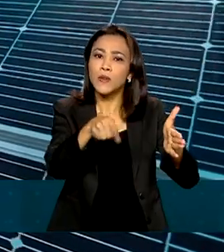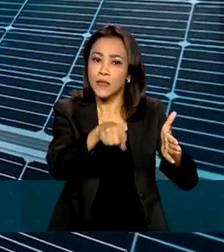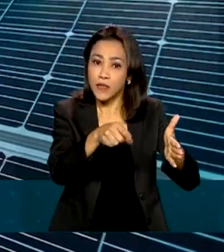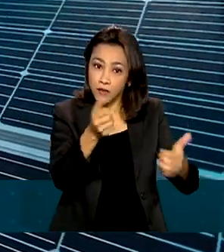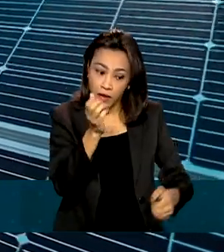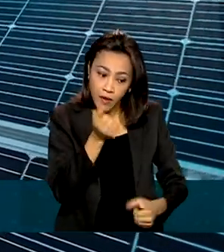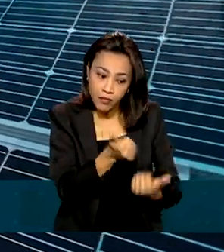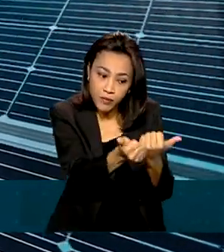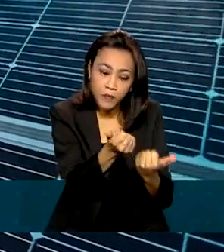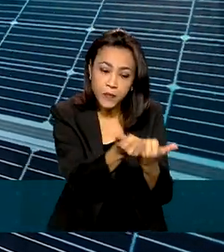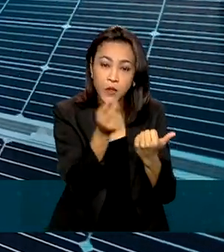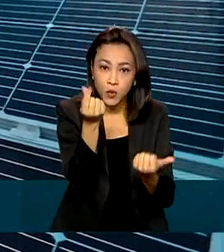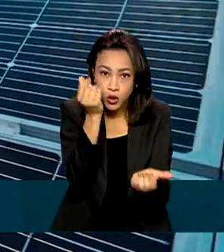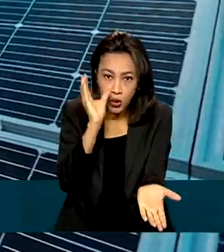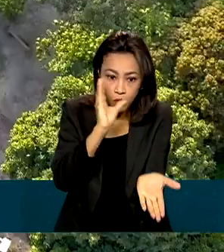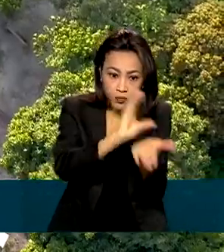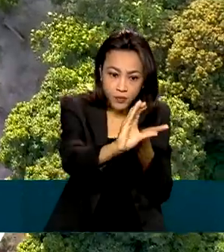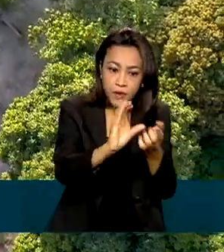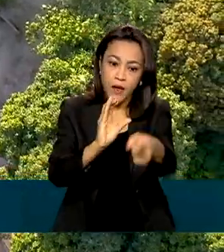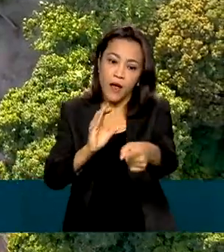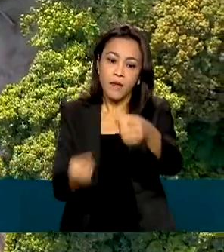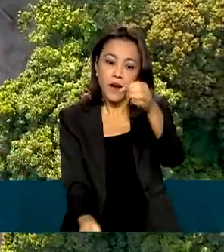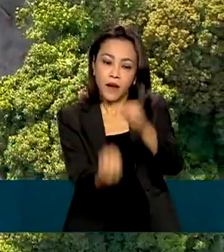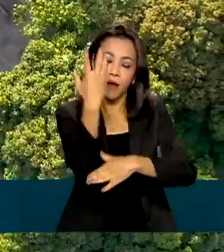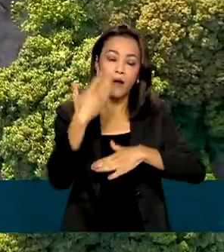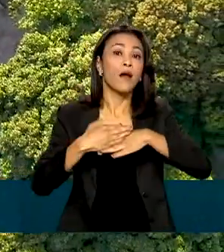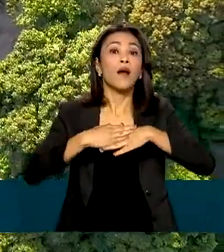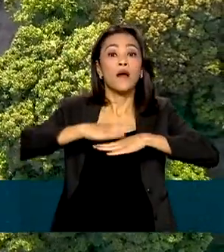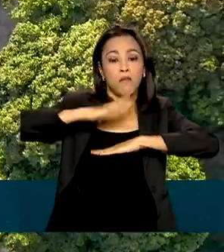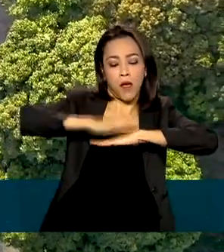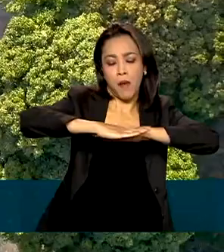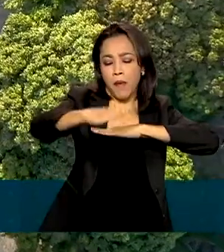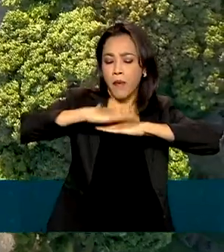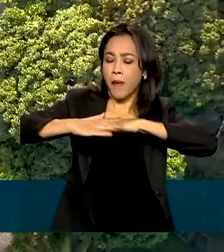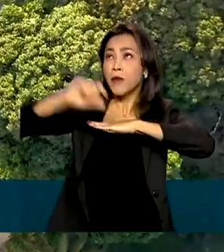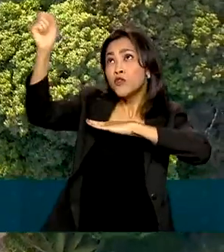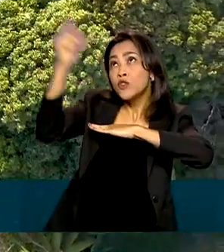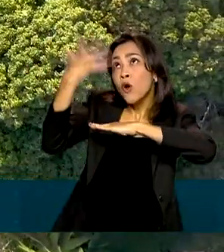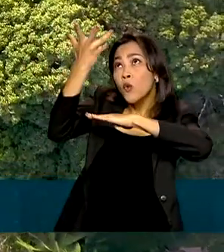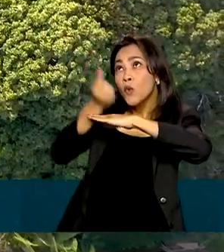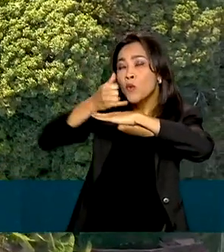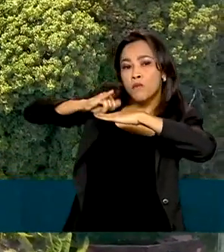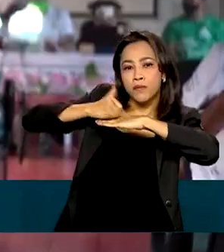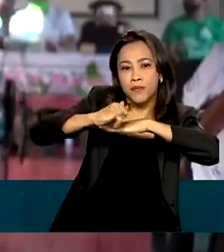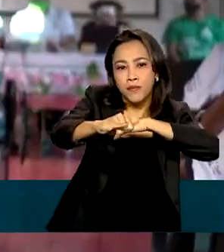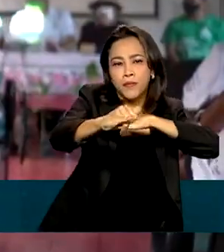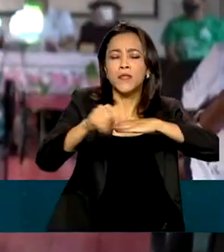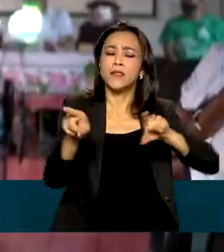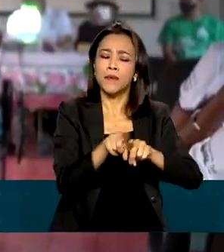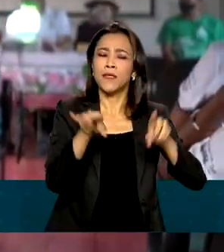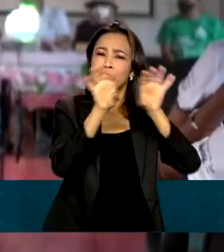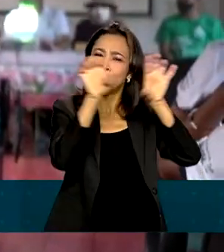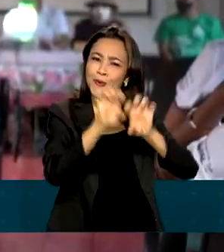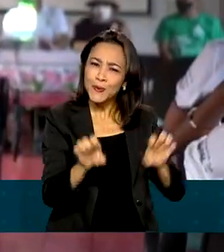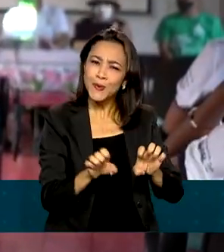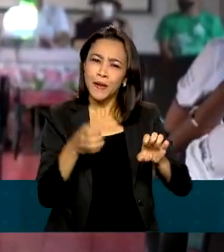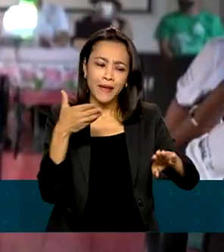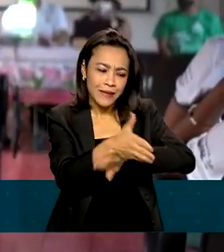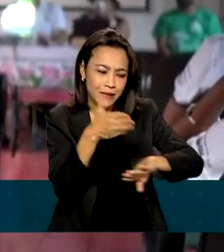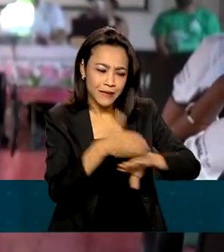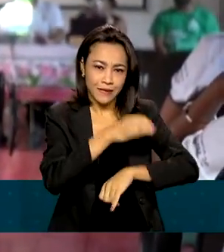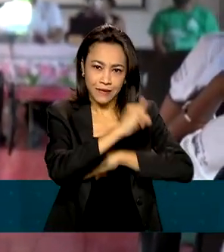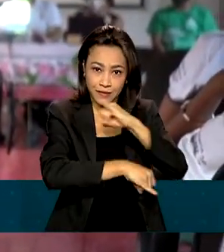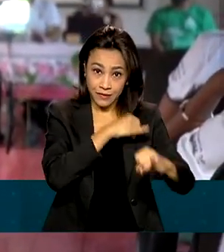vão servir para a instalação de placas de energia solar e de infraestrutura para acesso à internet